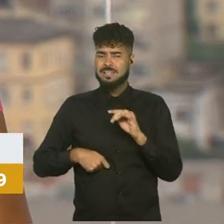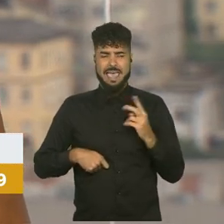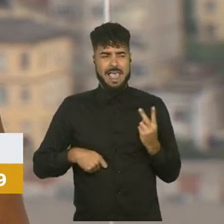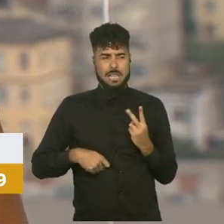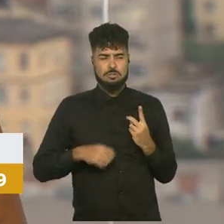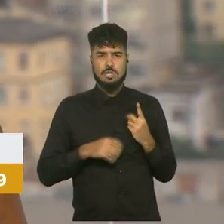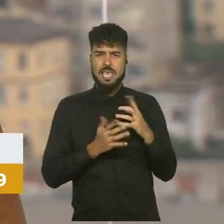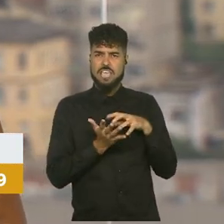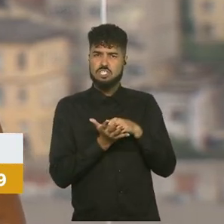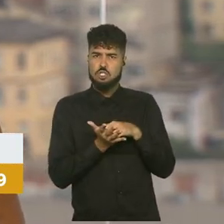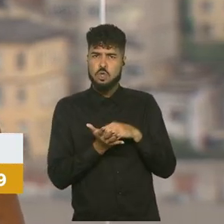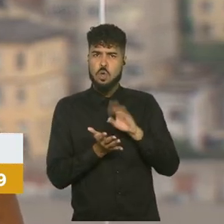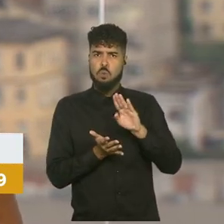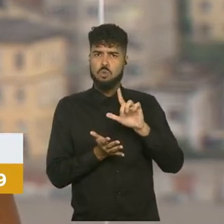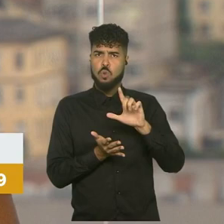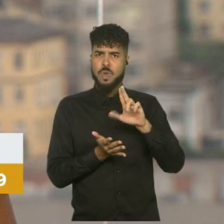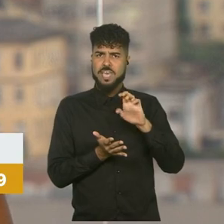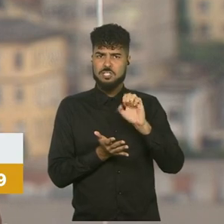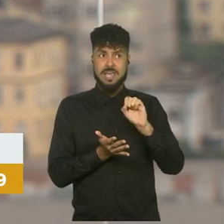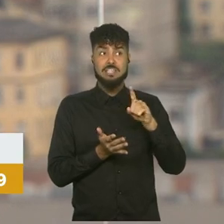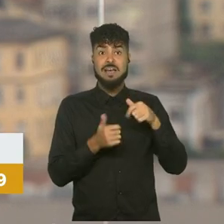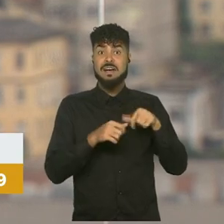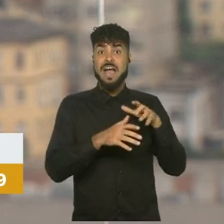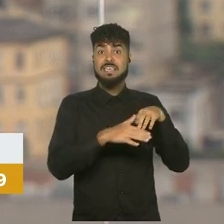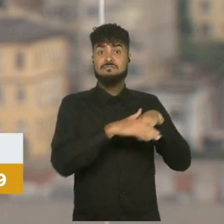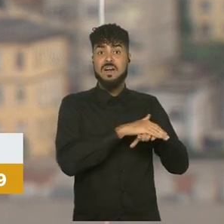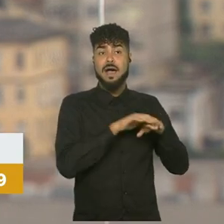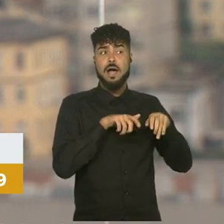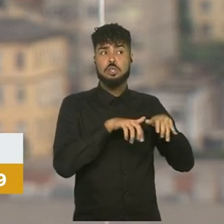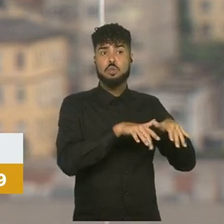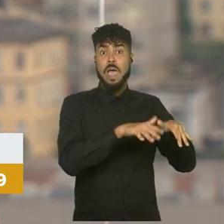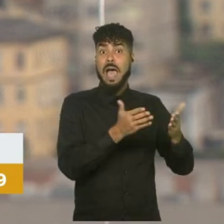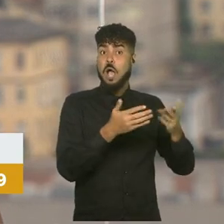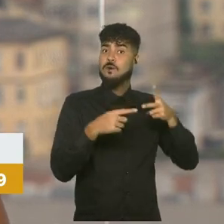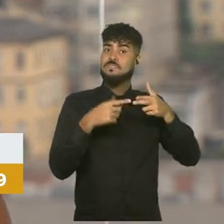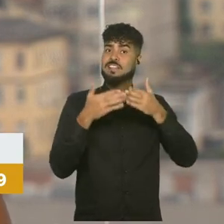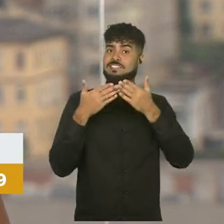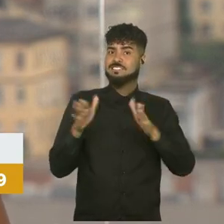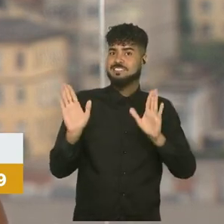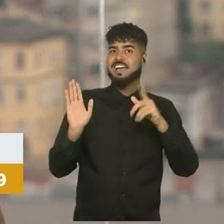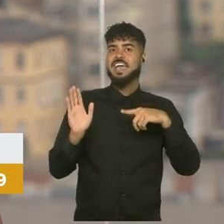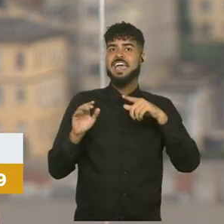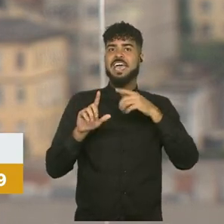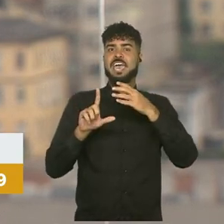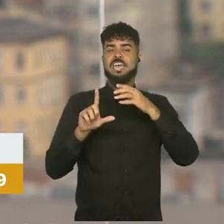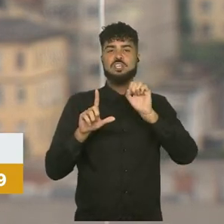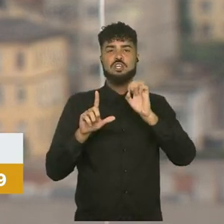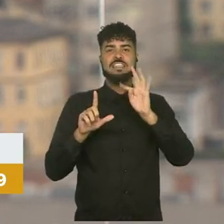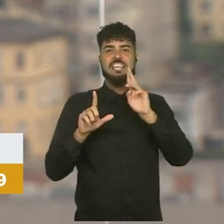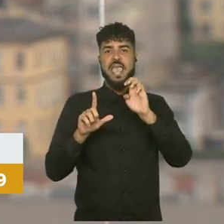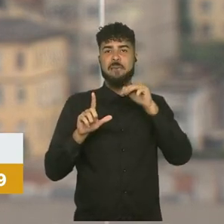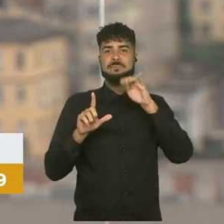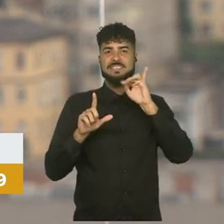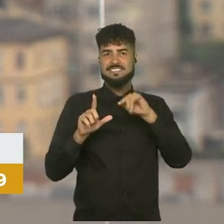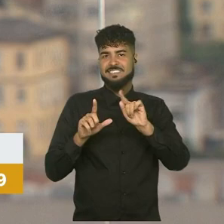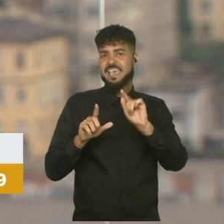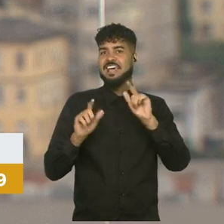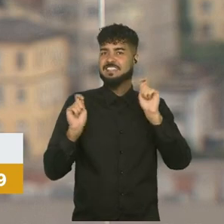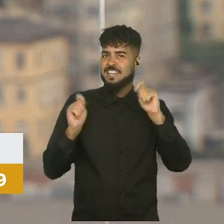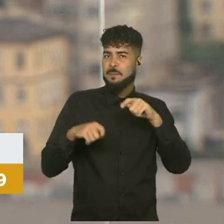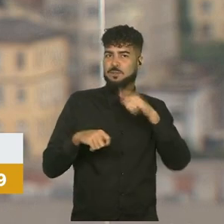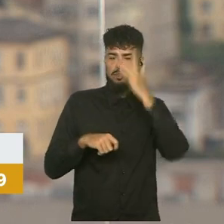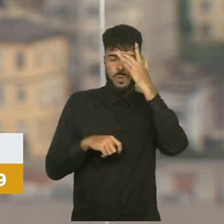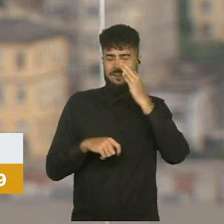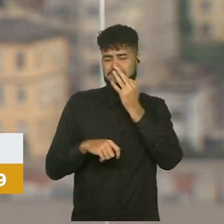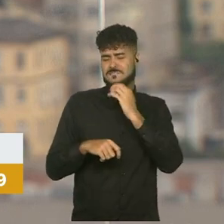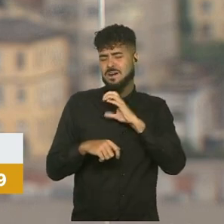ficou mais de três décadas arquivado. E agora está sendo lançado em todos os serviços de streaming, para a alegria dos fãs da cantora,